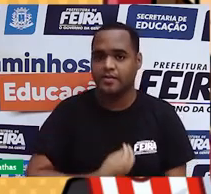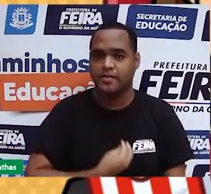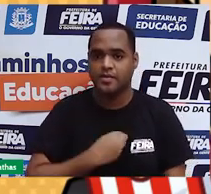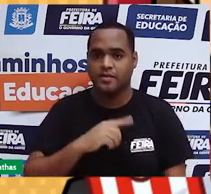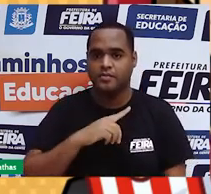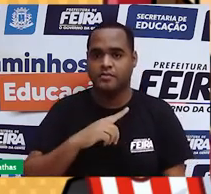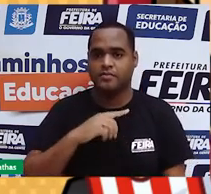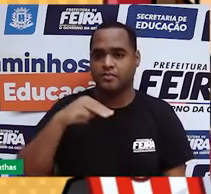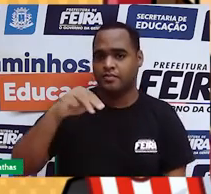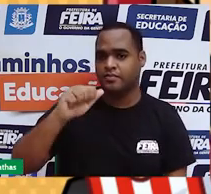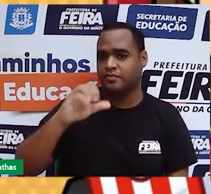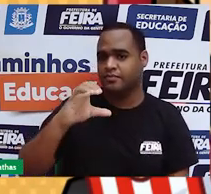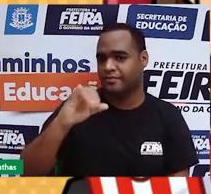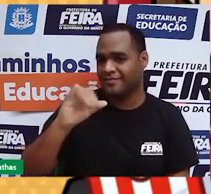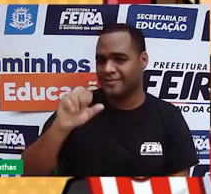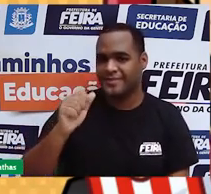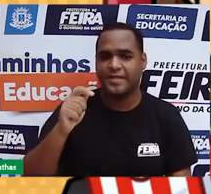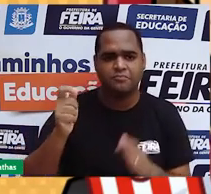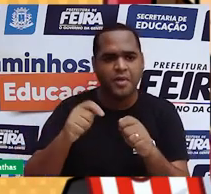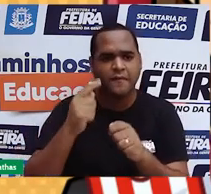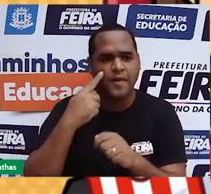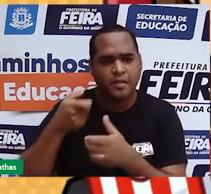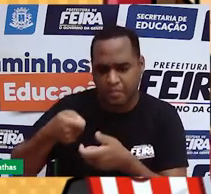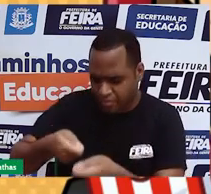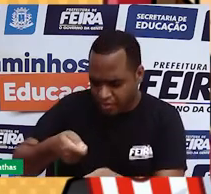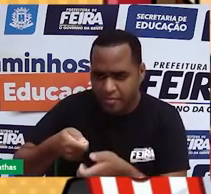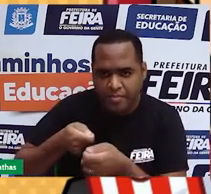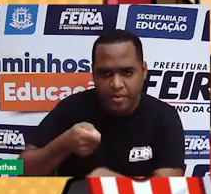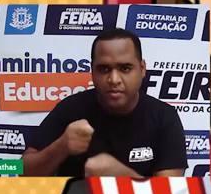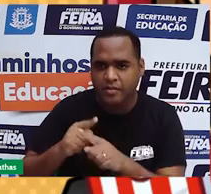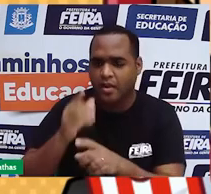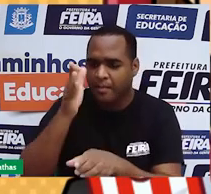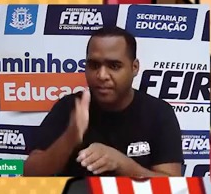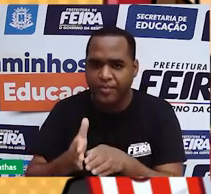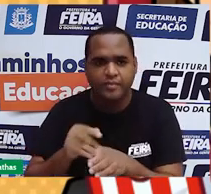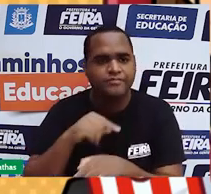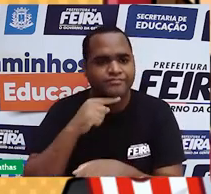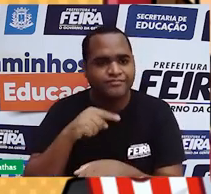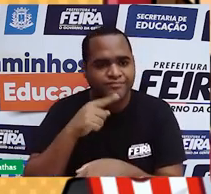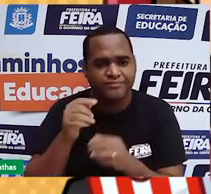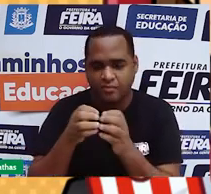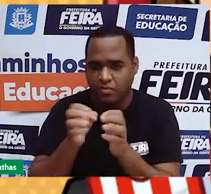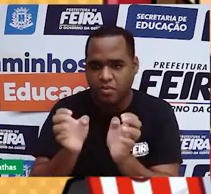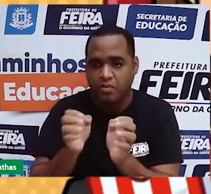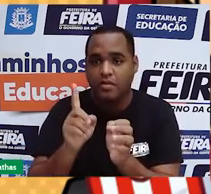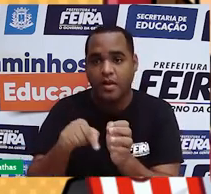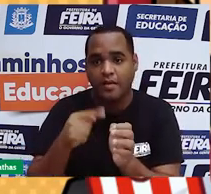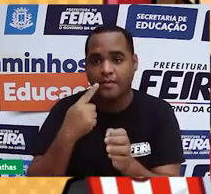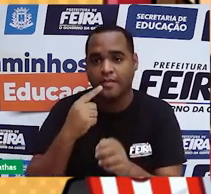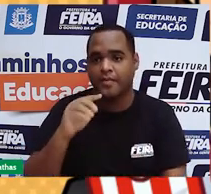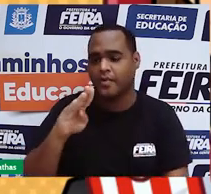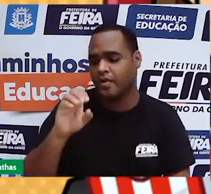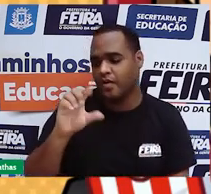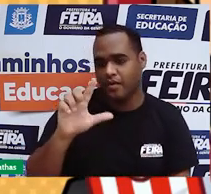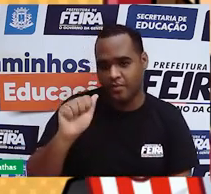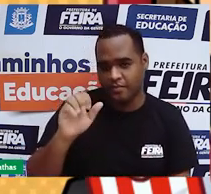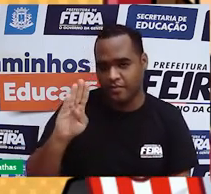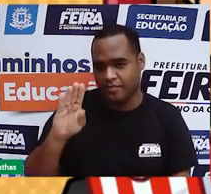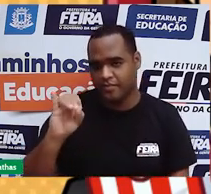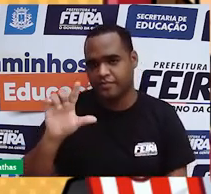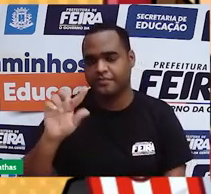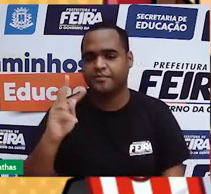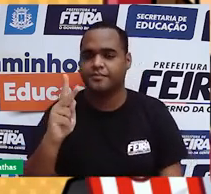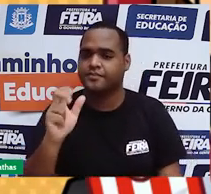tão pequenininha que era indivisível, impossível de cortar no meio ou dividir em partes menores. Esse modelo recebeu o apelido de bola de bilhar,